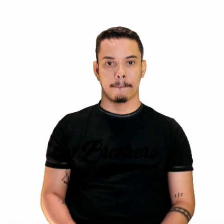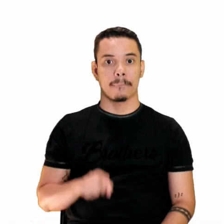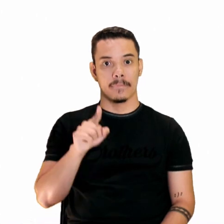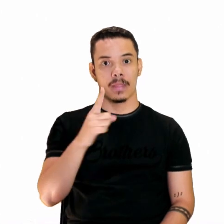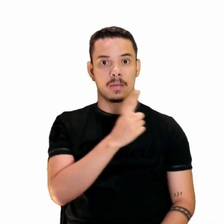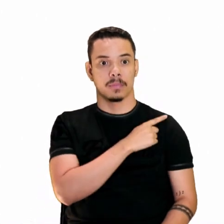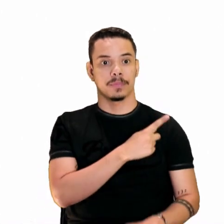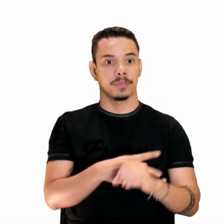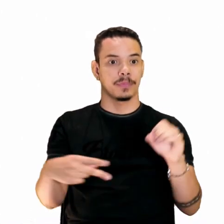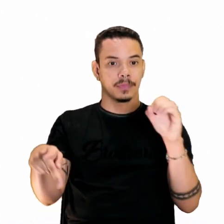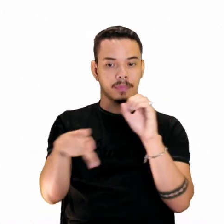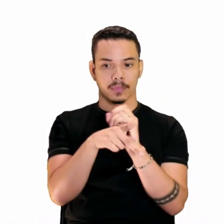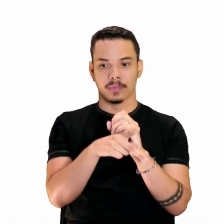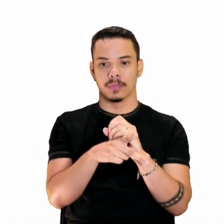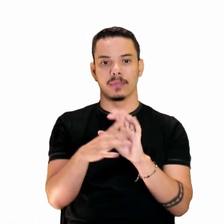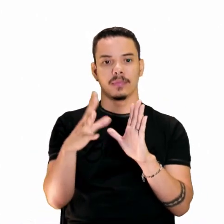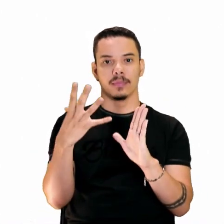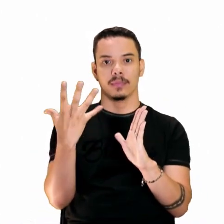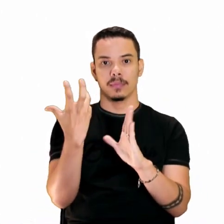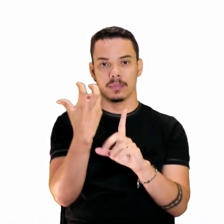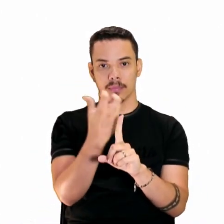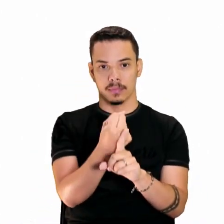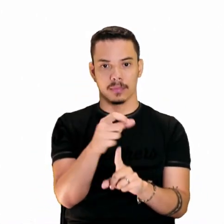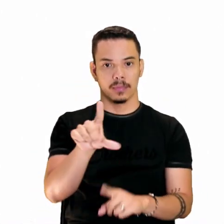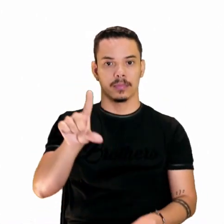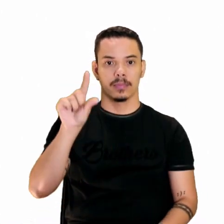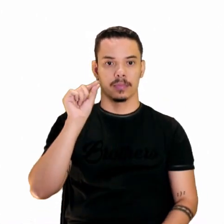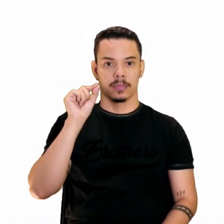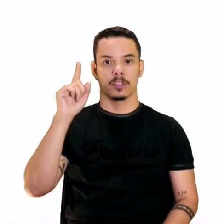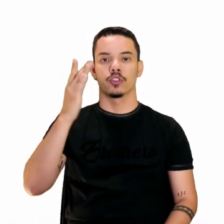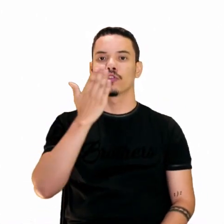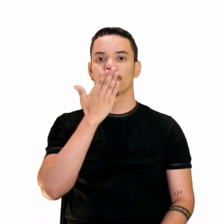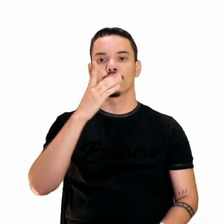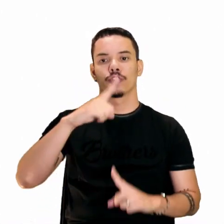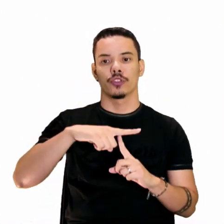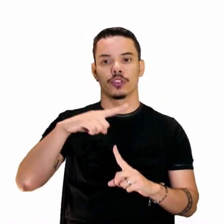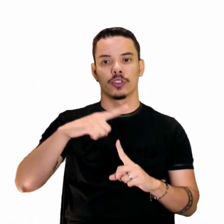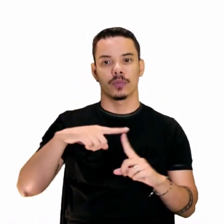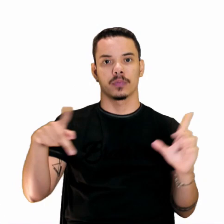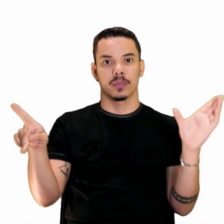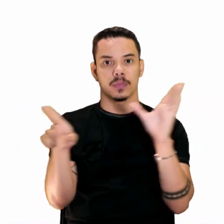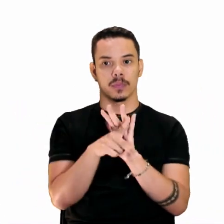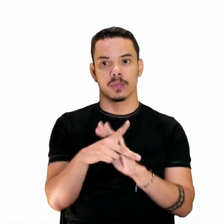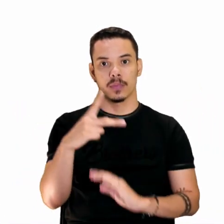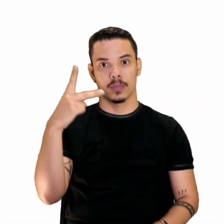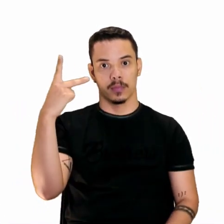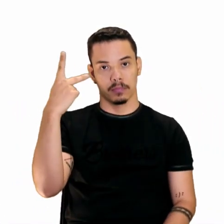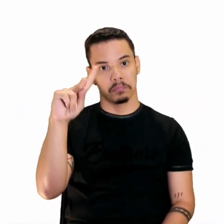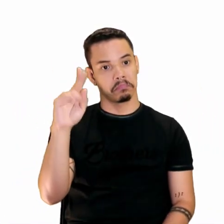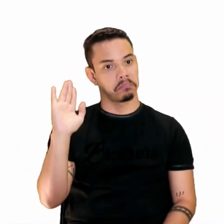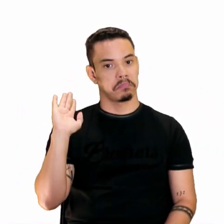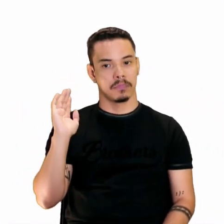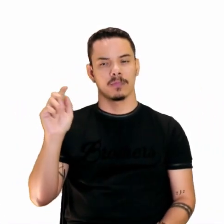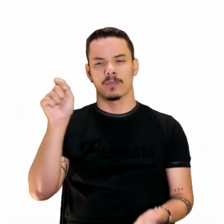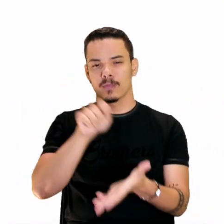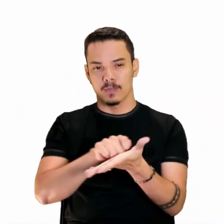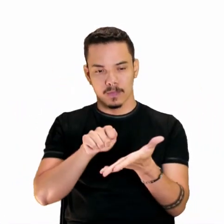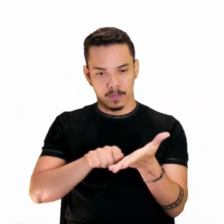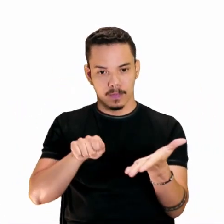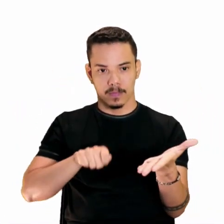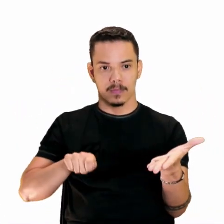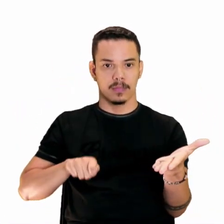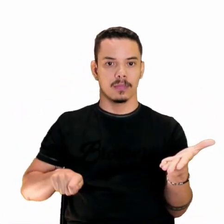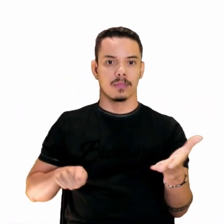NASA, inspirado, escolha um tipo de intertextualidade. Capriche na